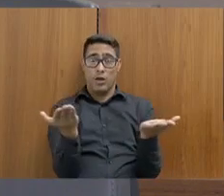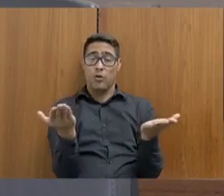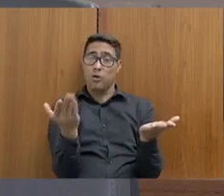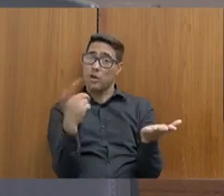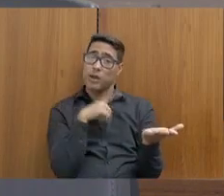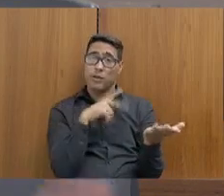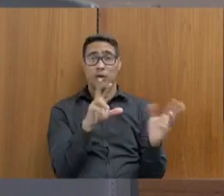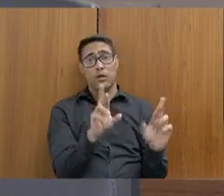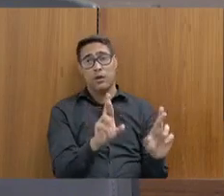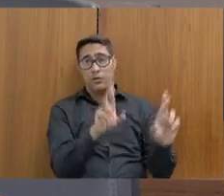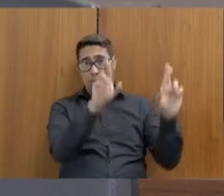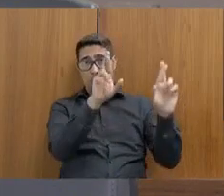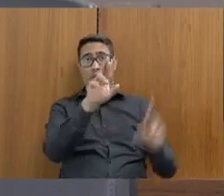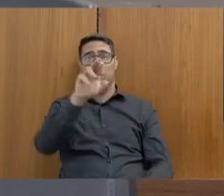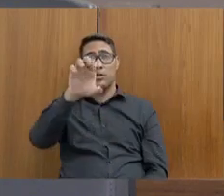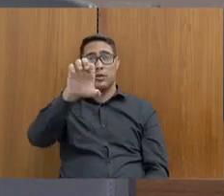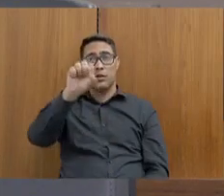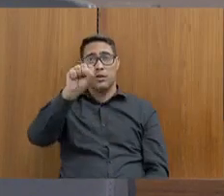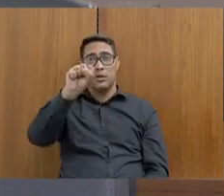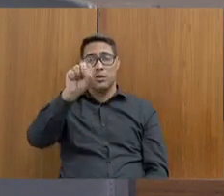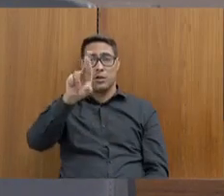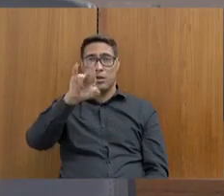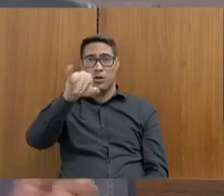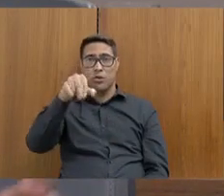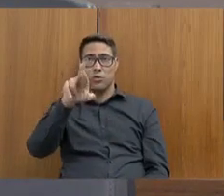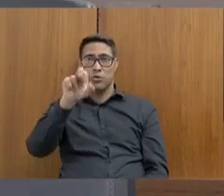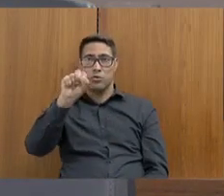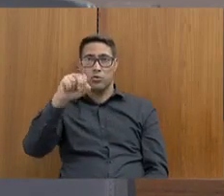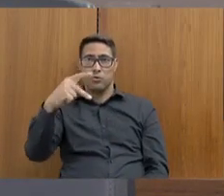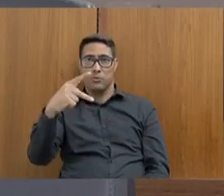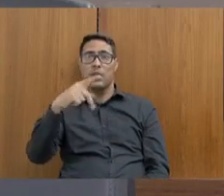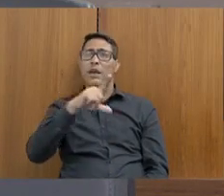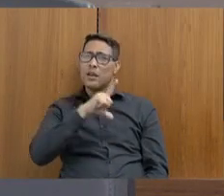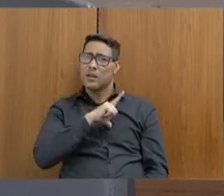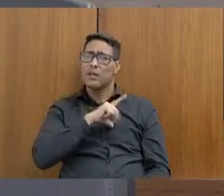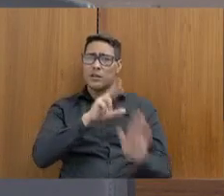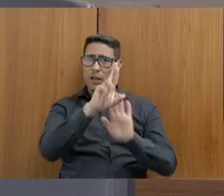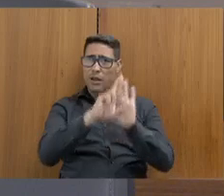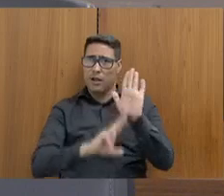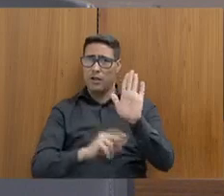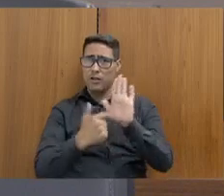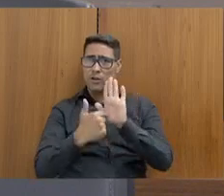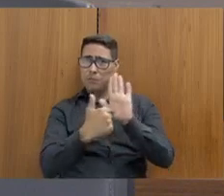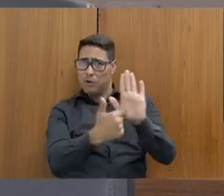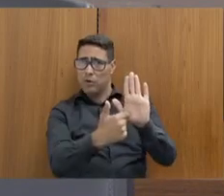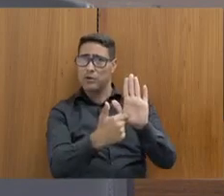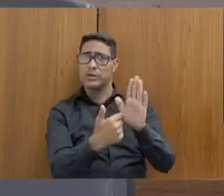maior da Sejusp. Existem relatórios recentes que mostram